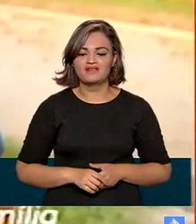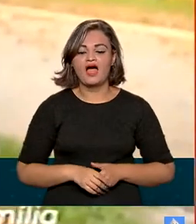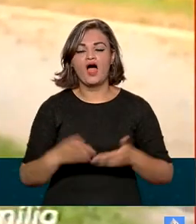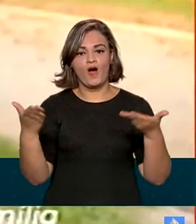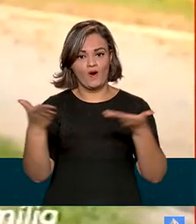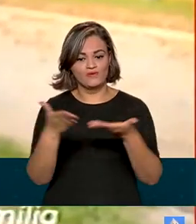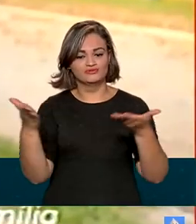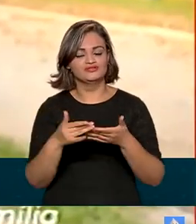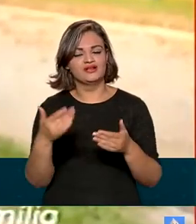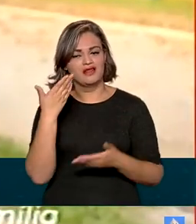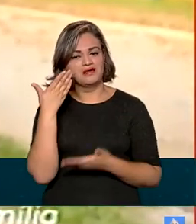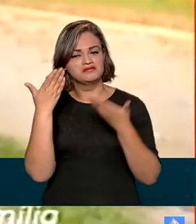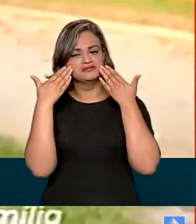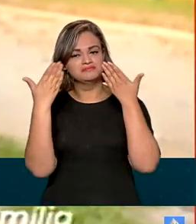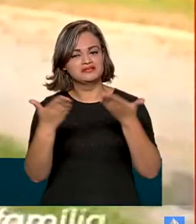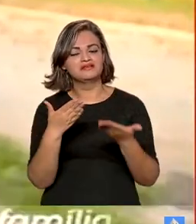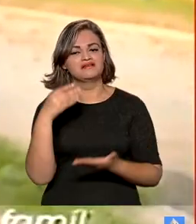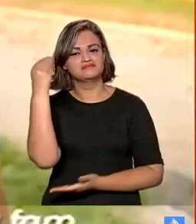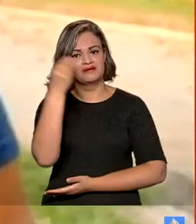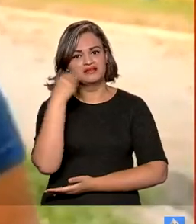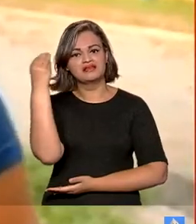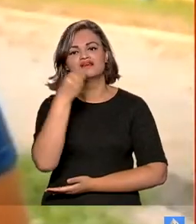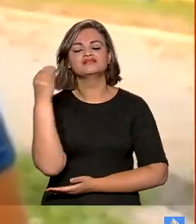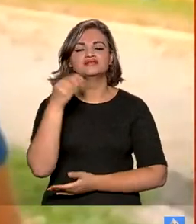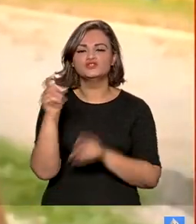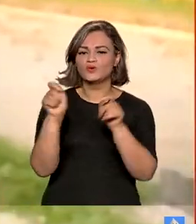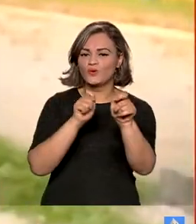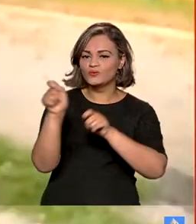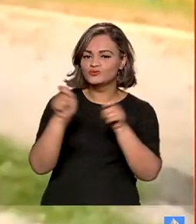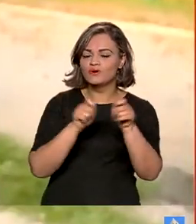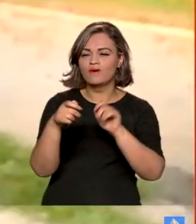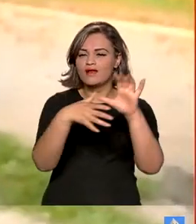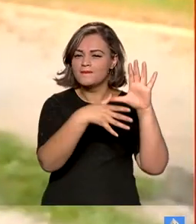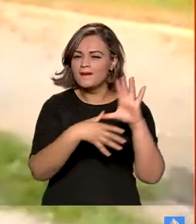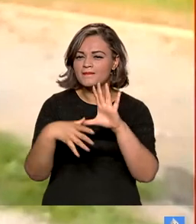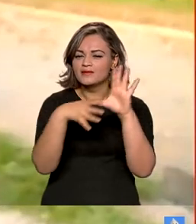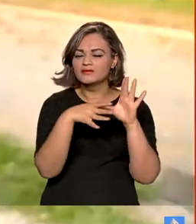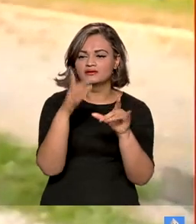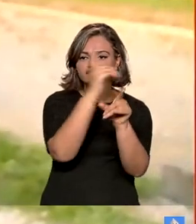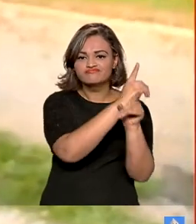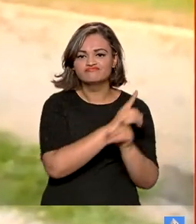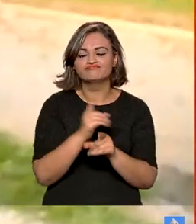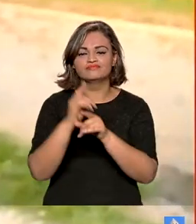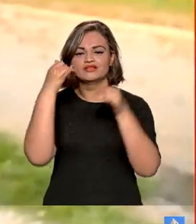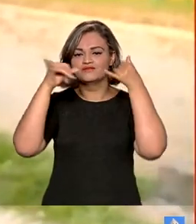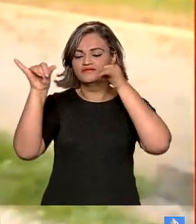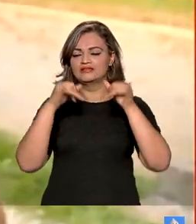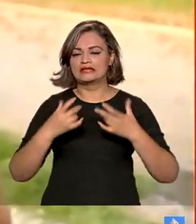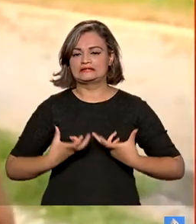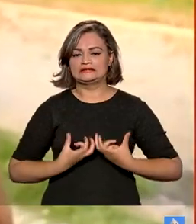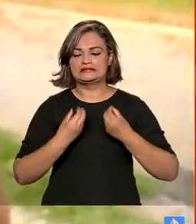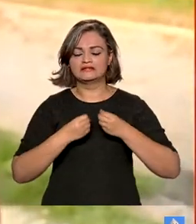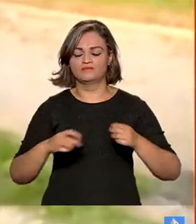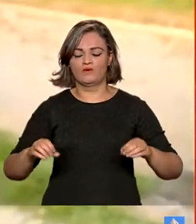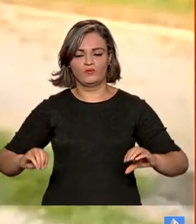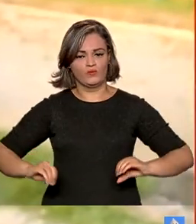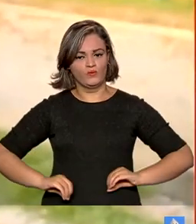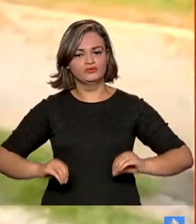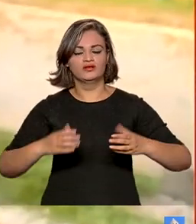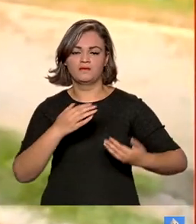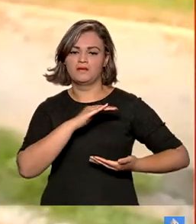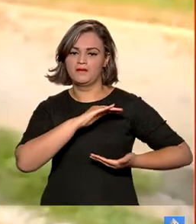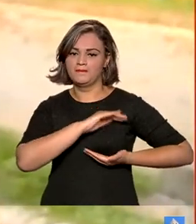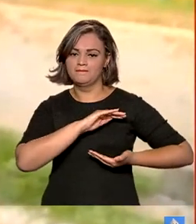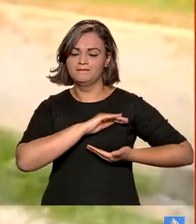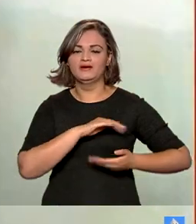Hoje trago a experiência exitosa de controle, mapeamento, rastreio e prevenção de câncer de cólon de útero e mama